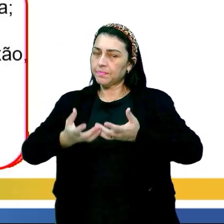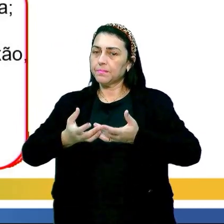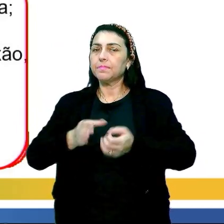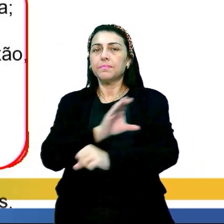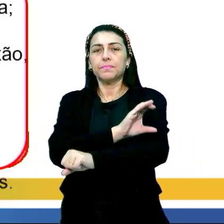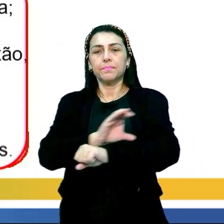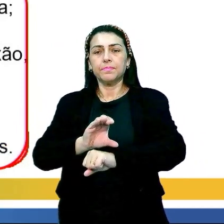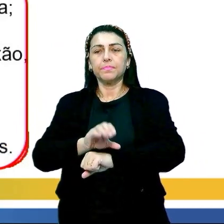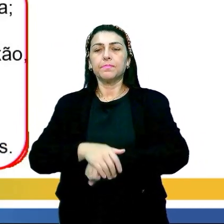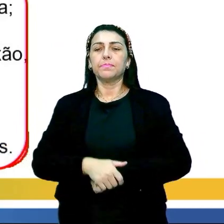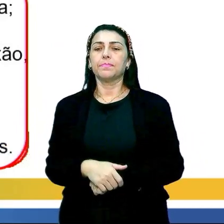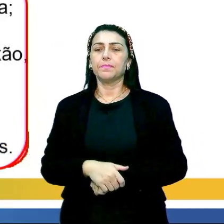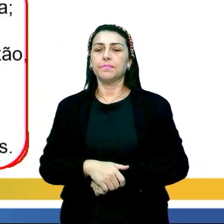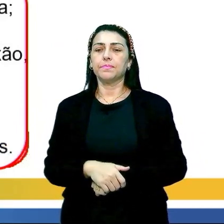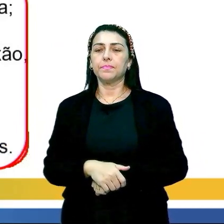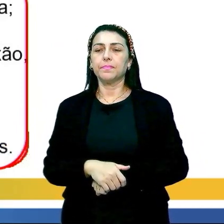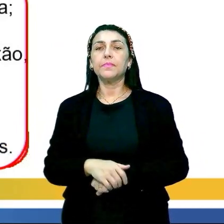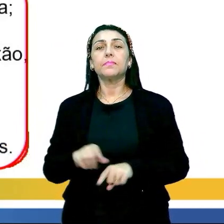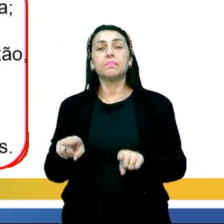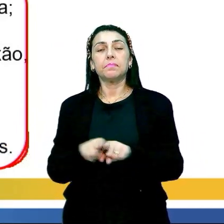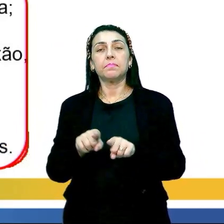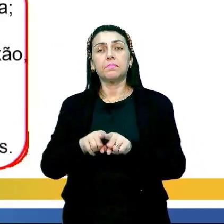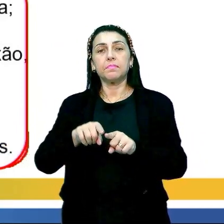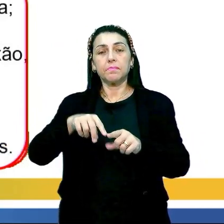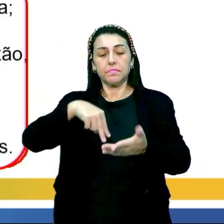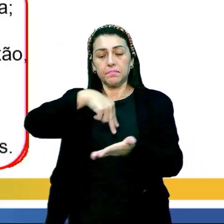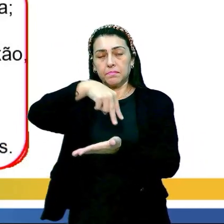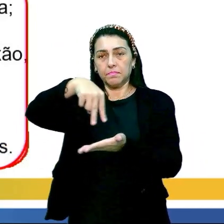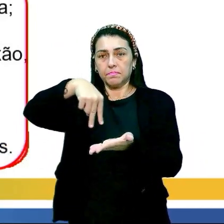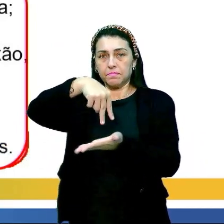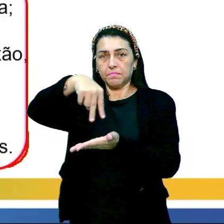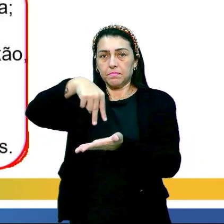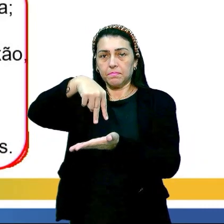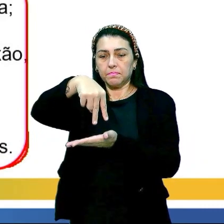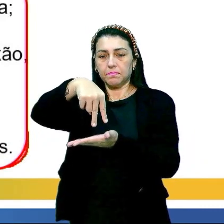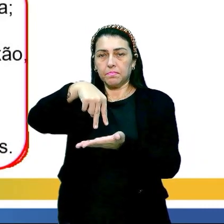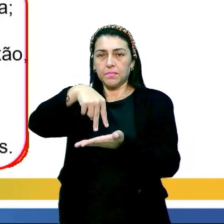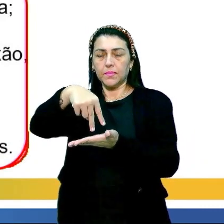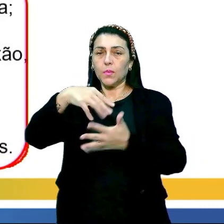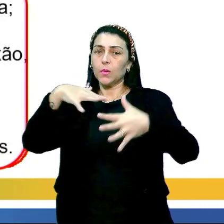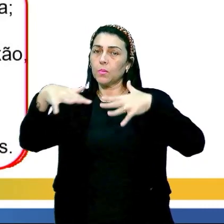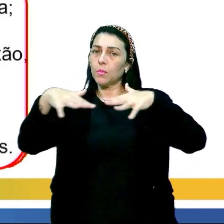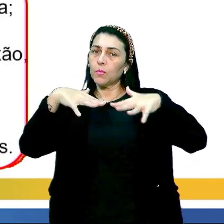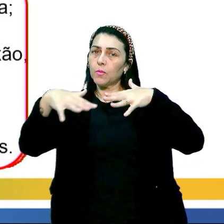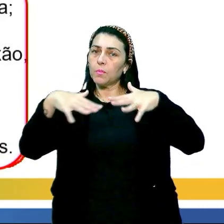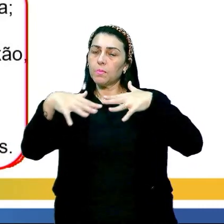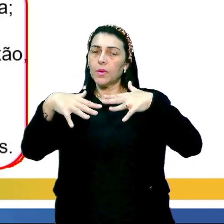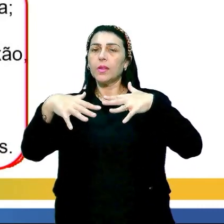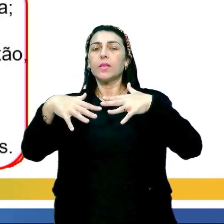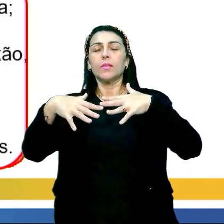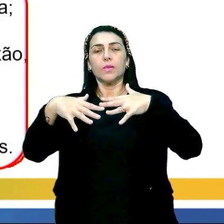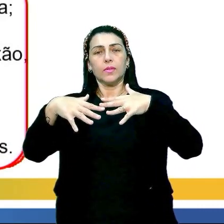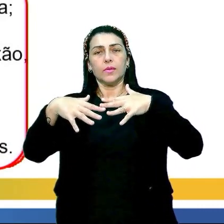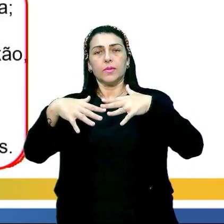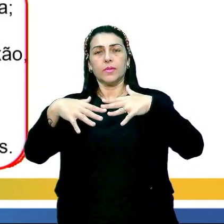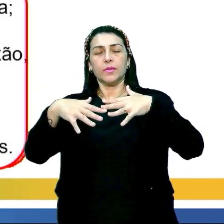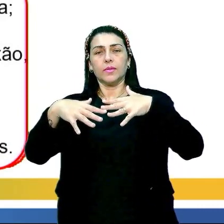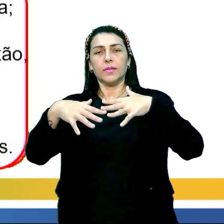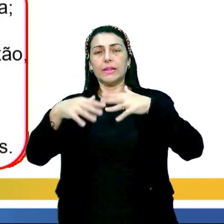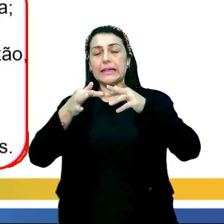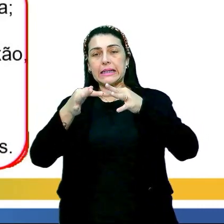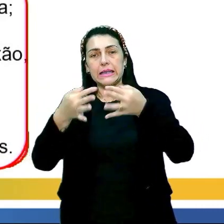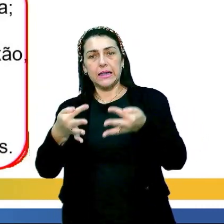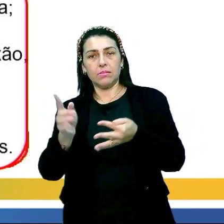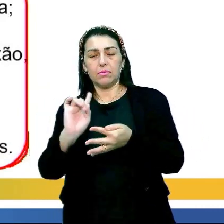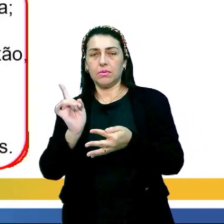culturais. E as coreografias complexas, né? Vocês puderam perceber durante o vídeo que não são coreografias tão